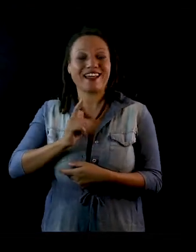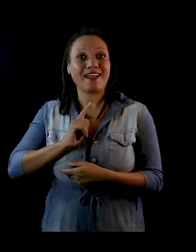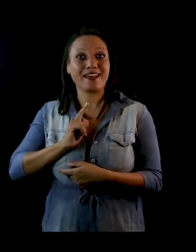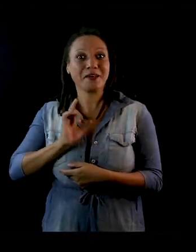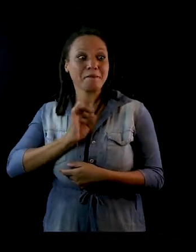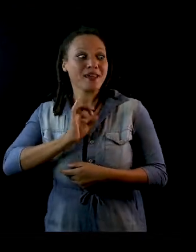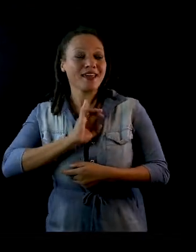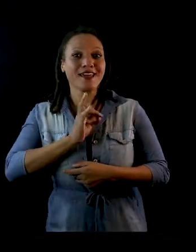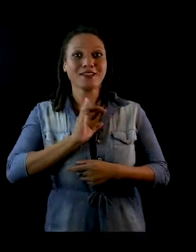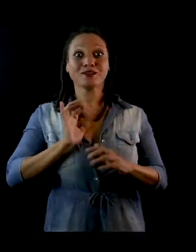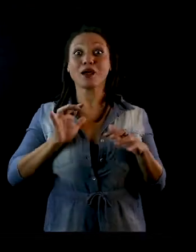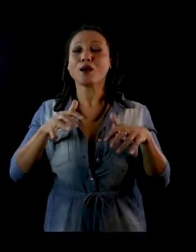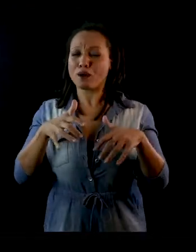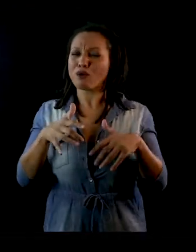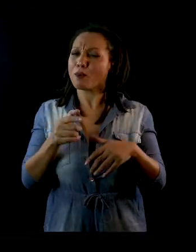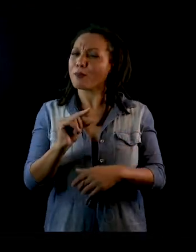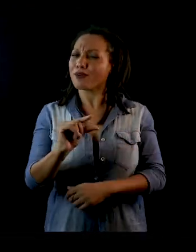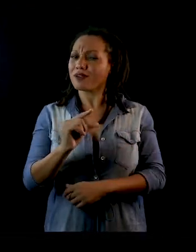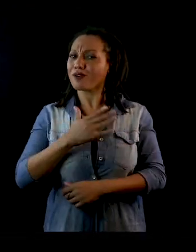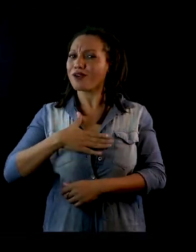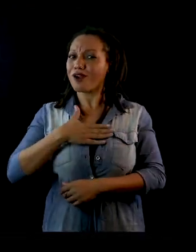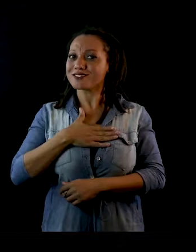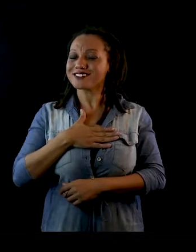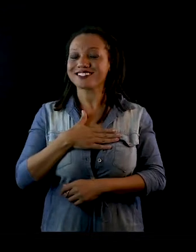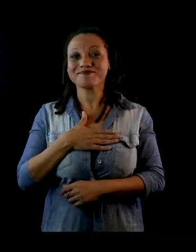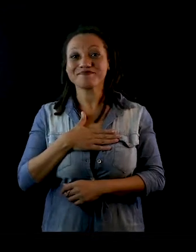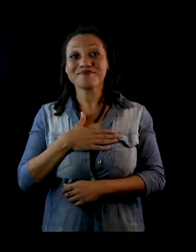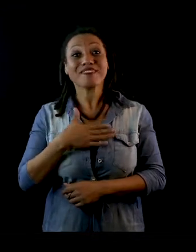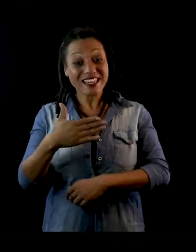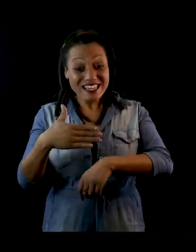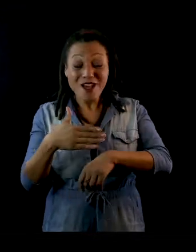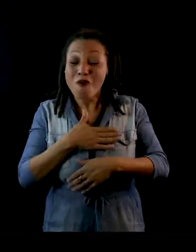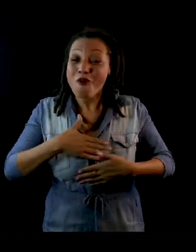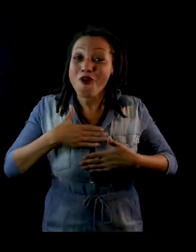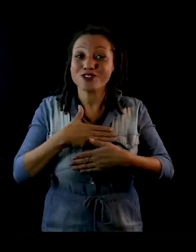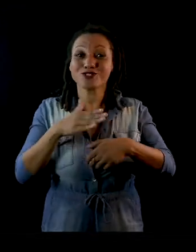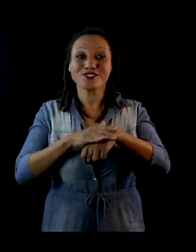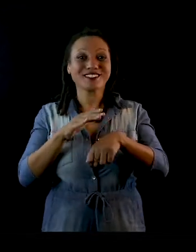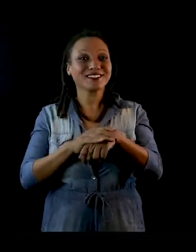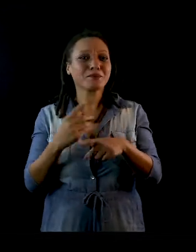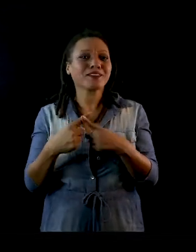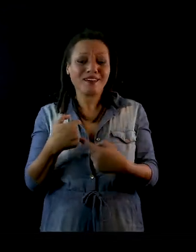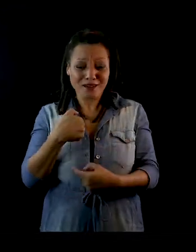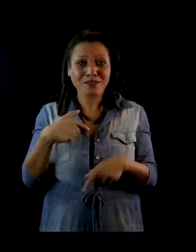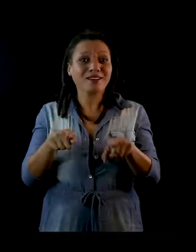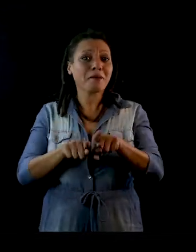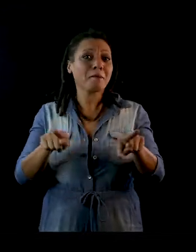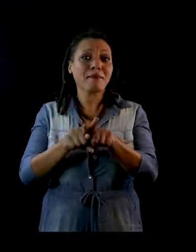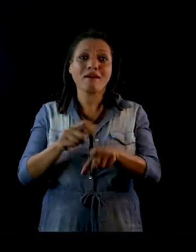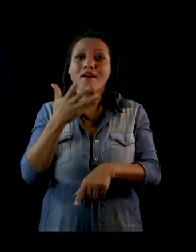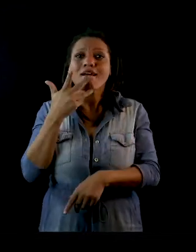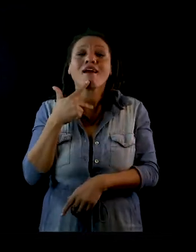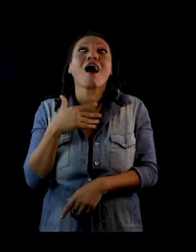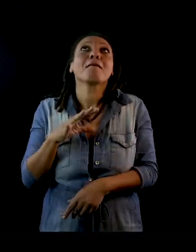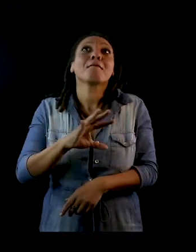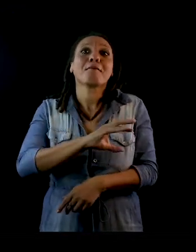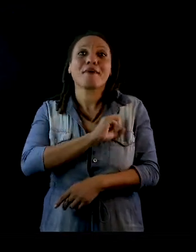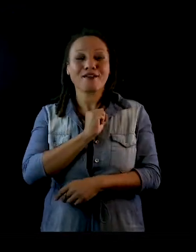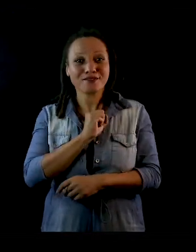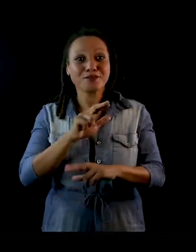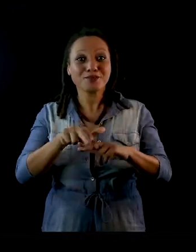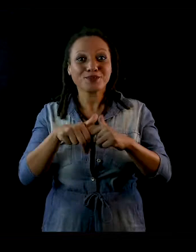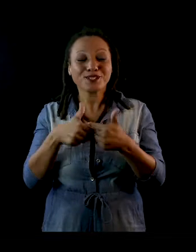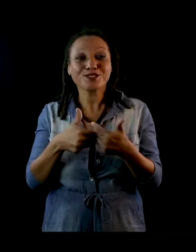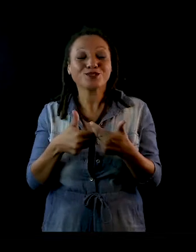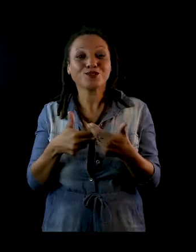um pouquinho de terror, todo mundo gosta de sentir medo. E isso me agrada, porque eu sempre gostei disso, desde criança. Então, isso me